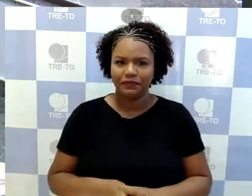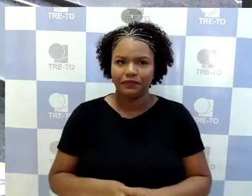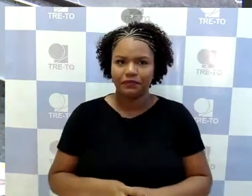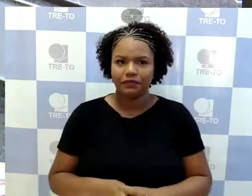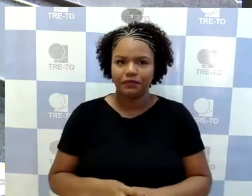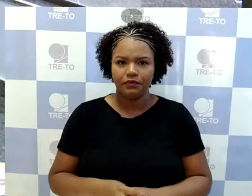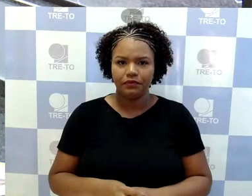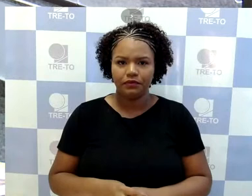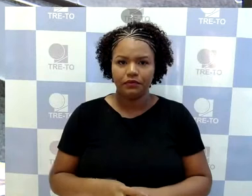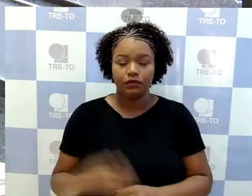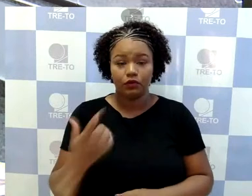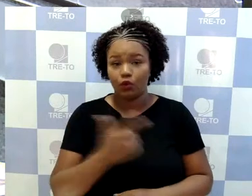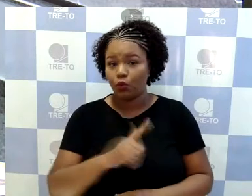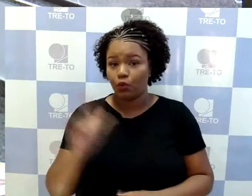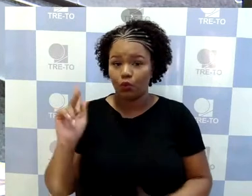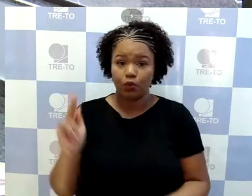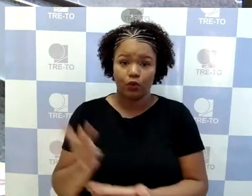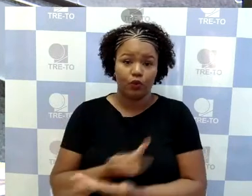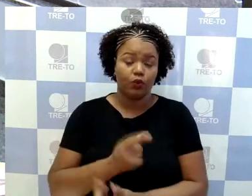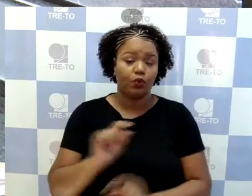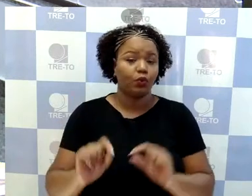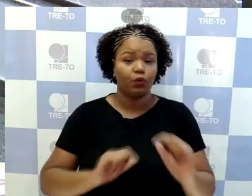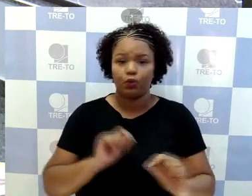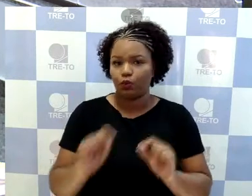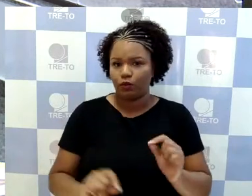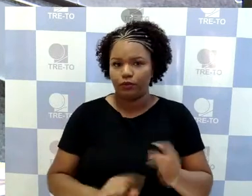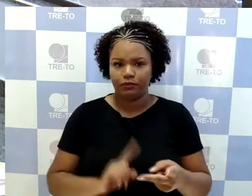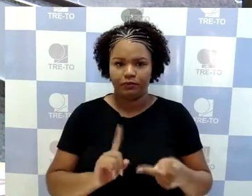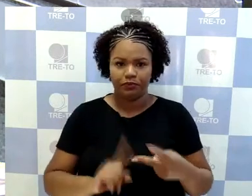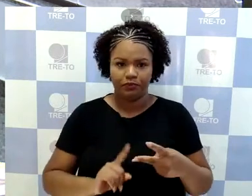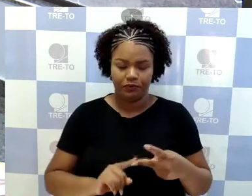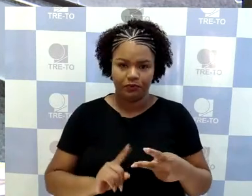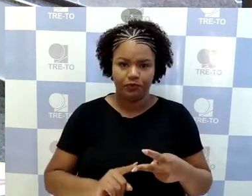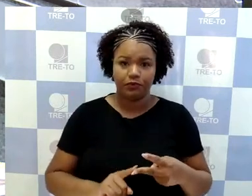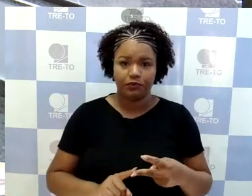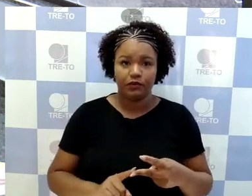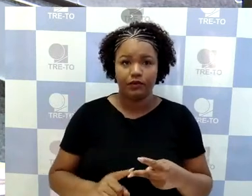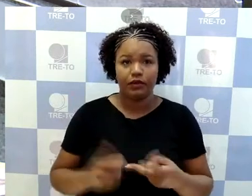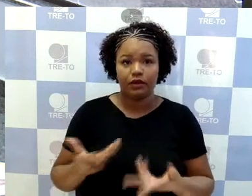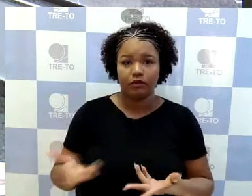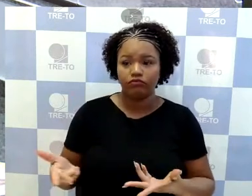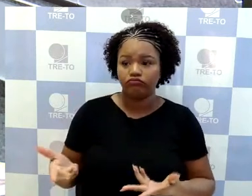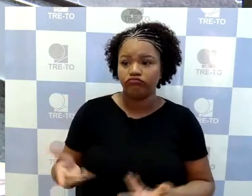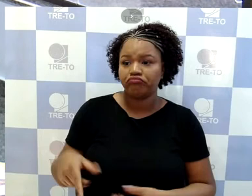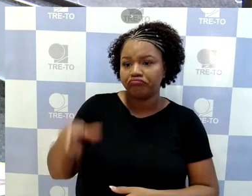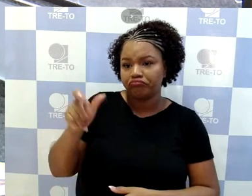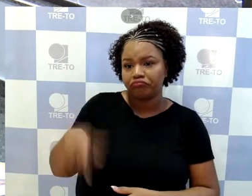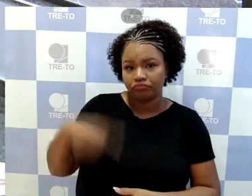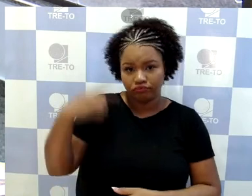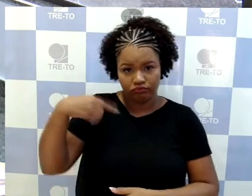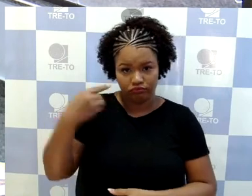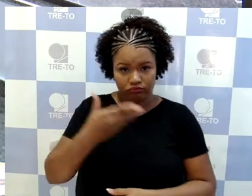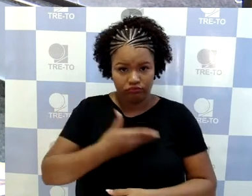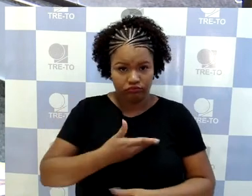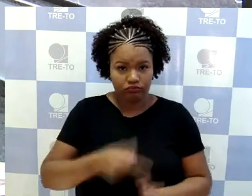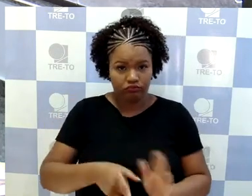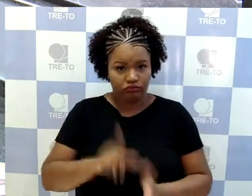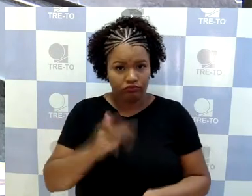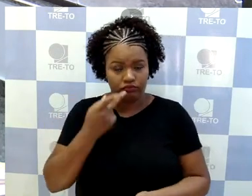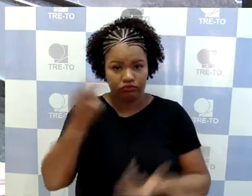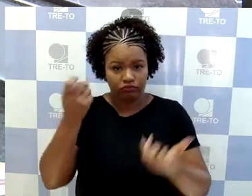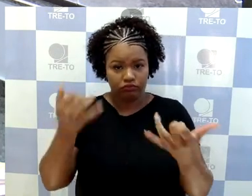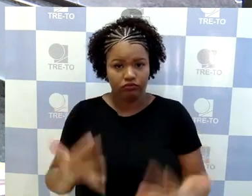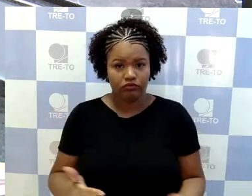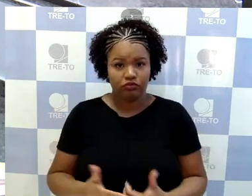E a outra situação que nós temos, Excelência, é que, como bem destacou o meu colega, o magistrado da zona eleitoral, quando